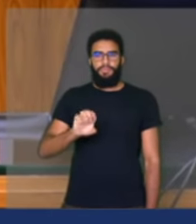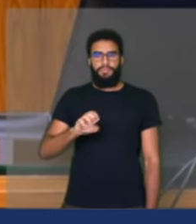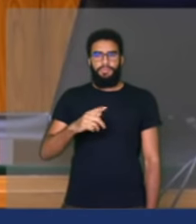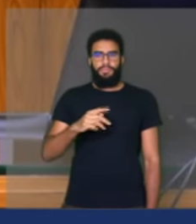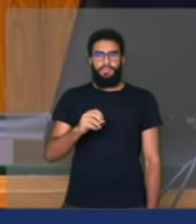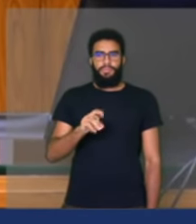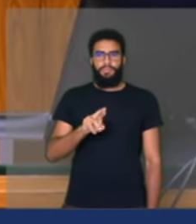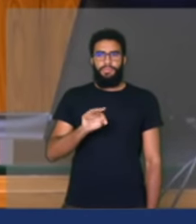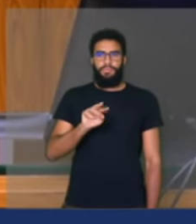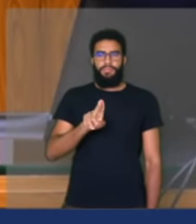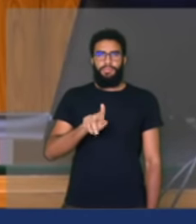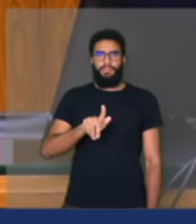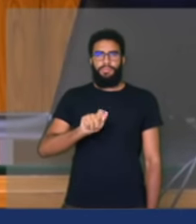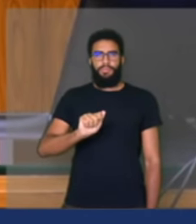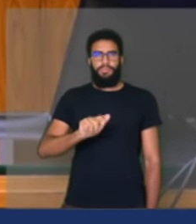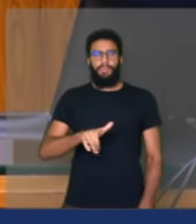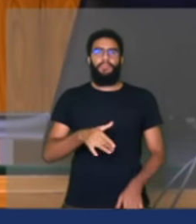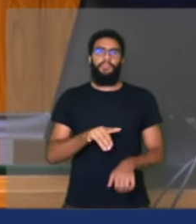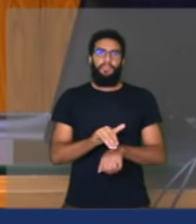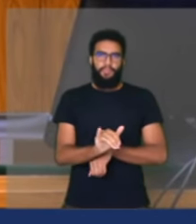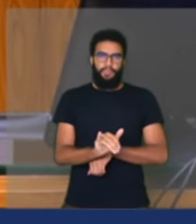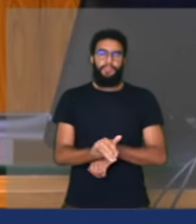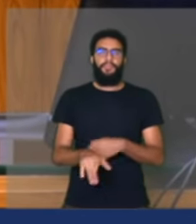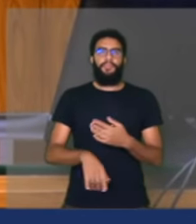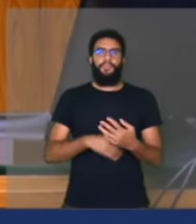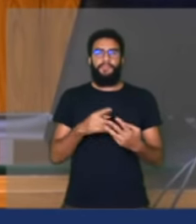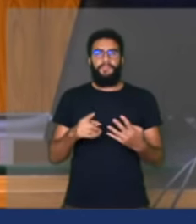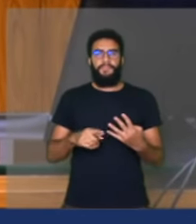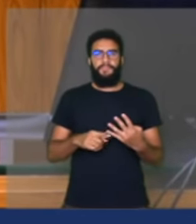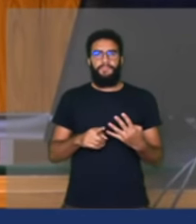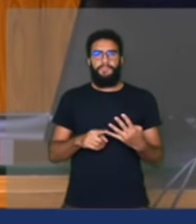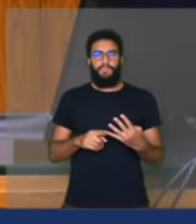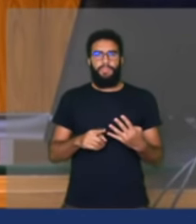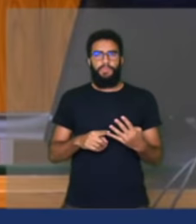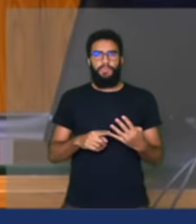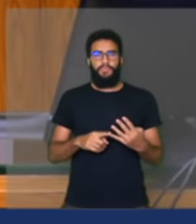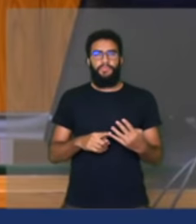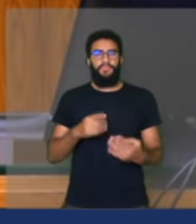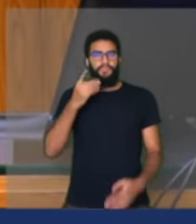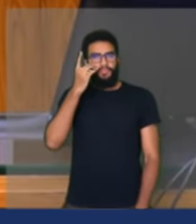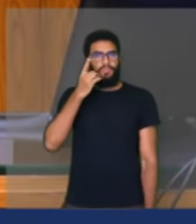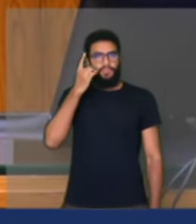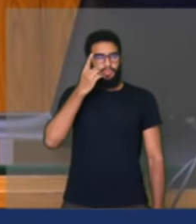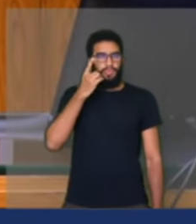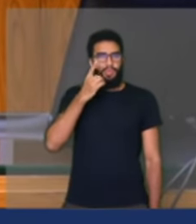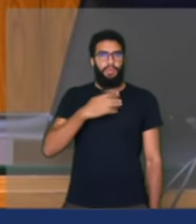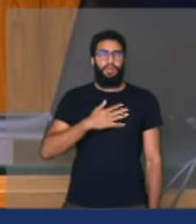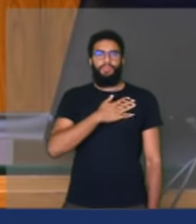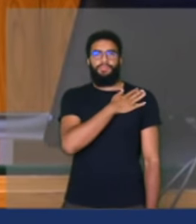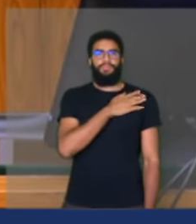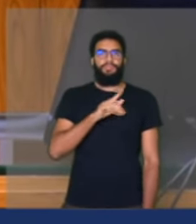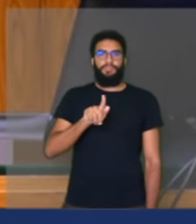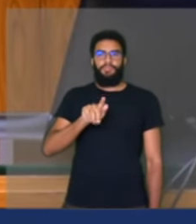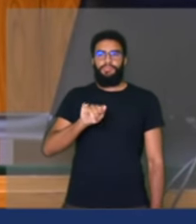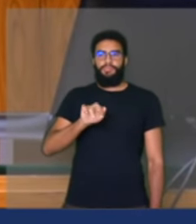Deputada Alice está ausente da sala Portugal. Vamos ao próximo. deputado General Girão.